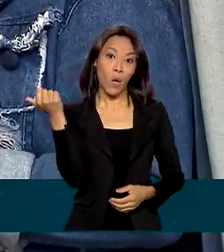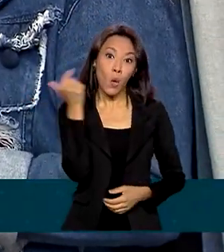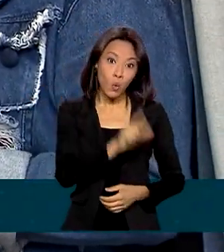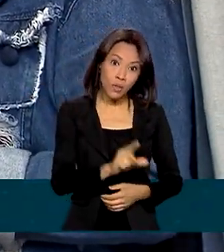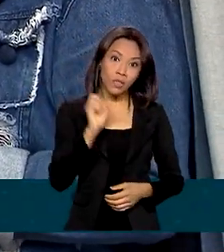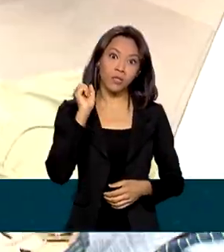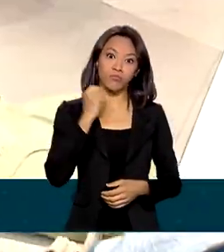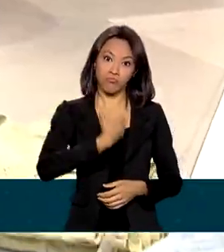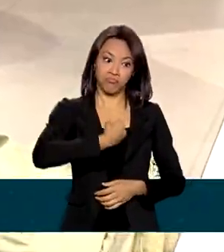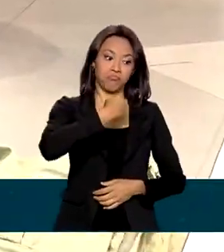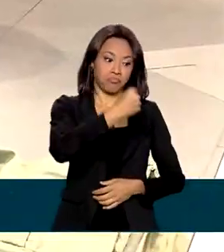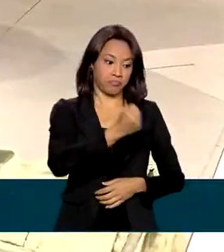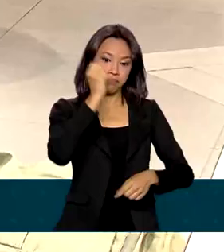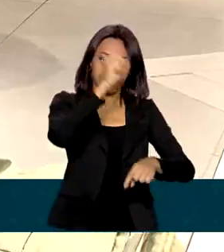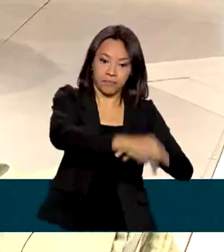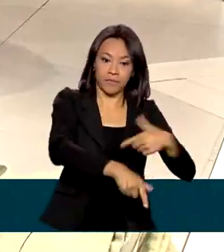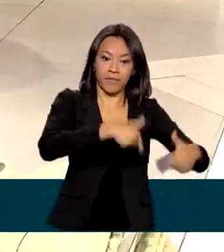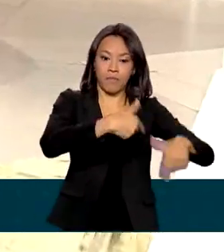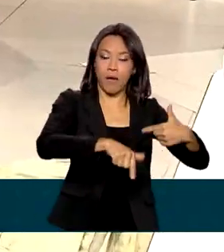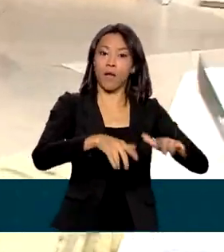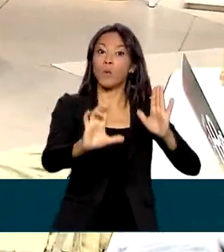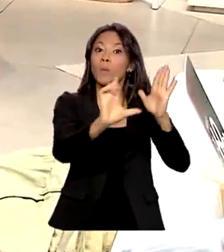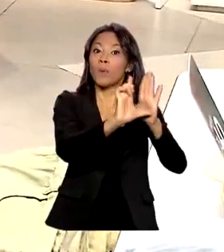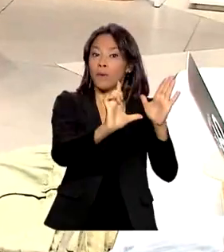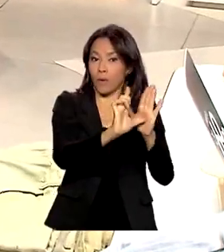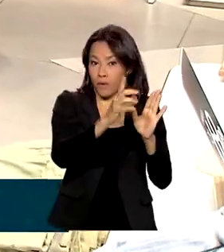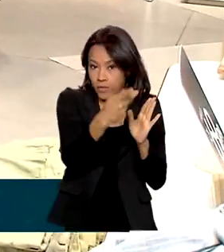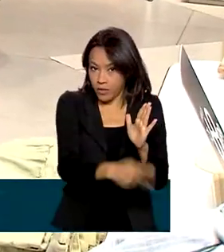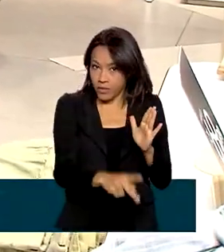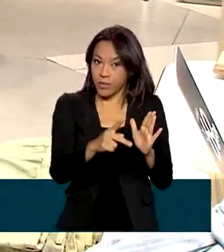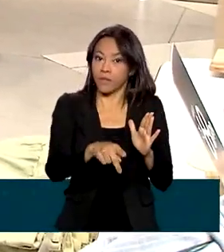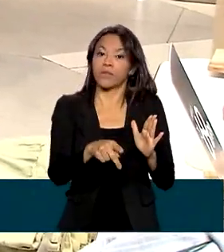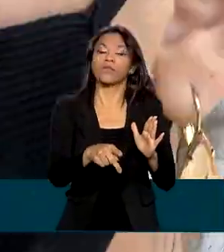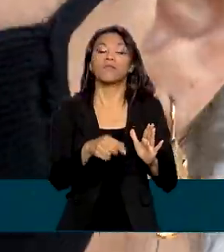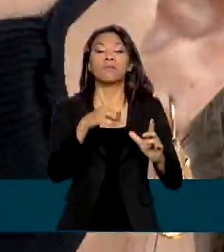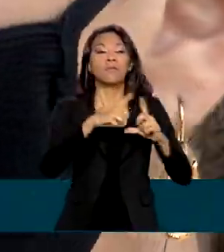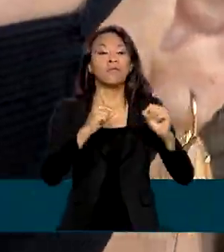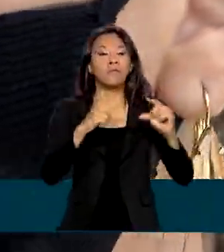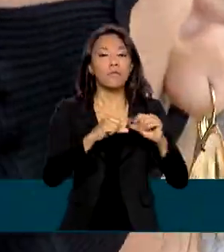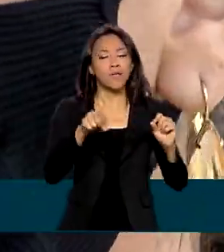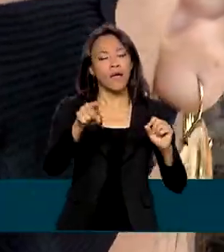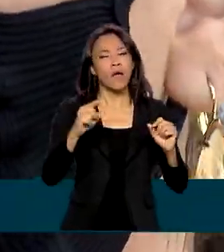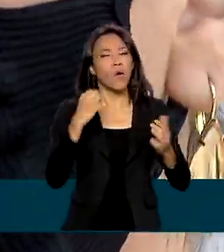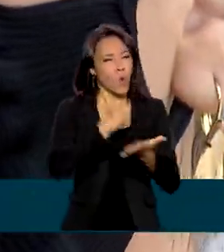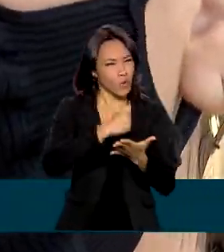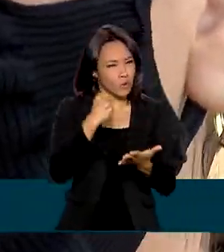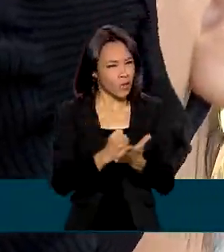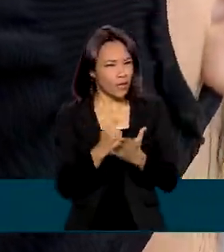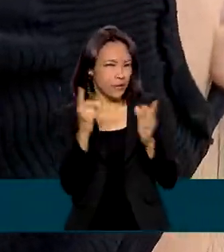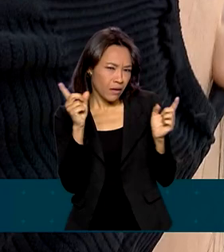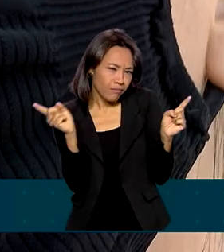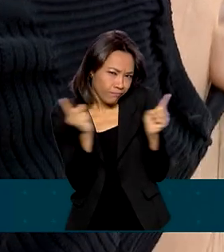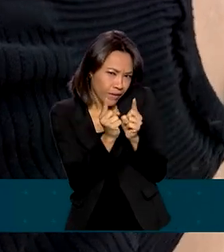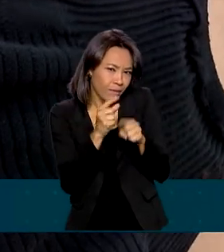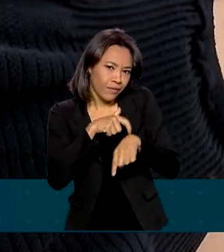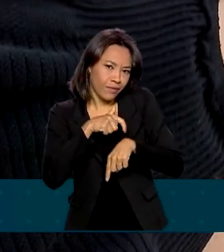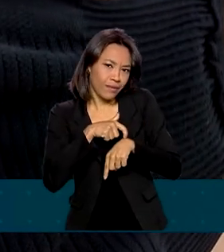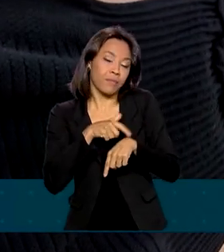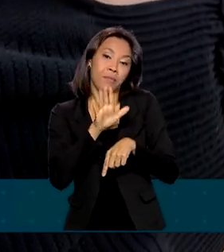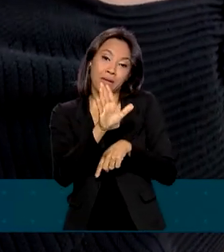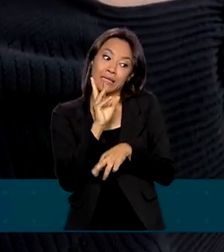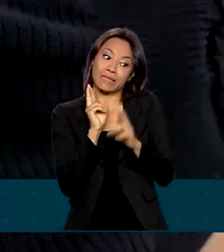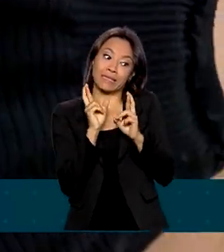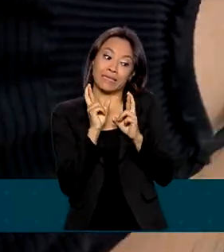vendedora em uma loja de calçados em um shopping de Brasília. A contratação é temporária para o Natal, mas ela